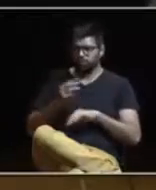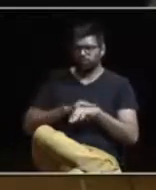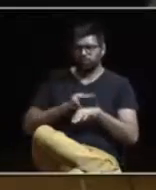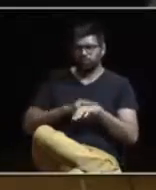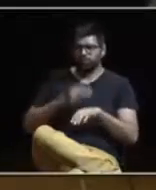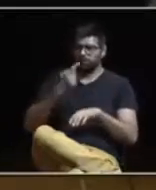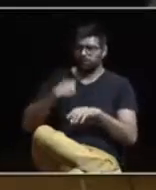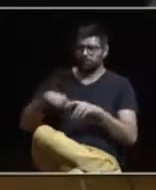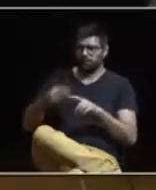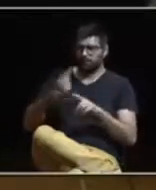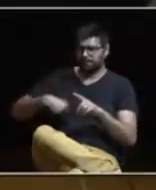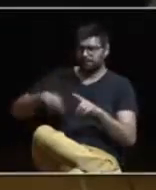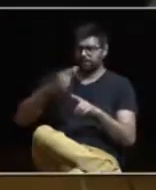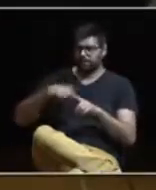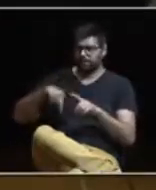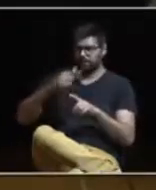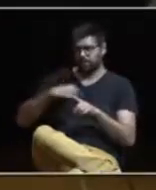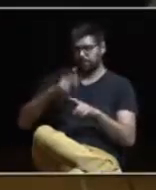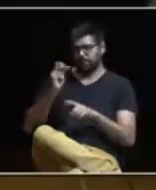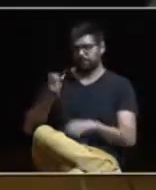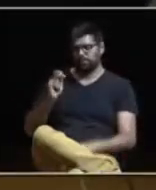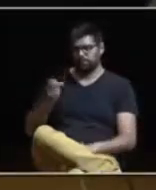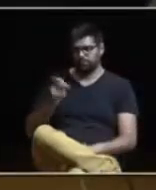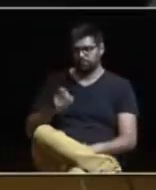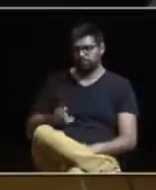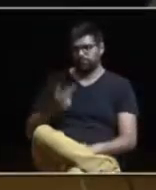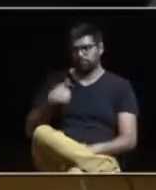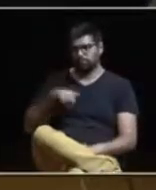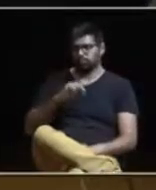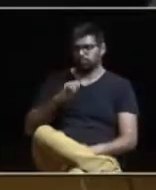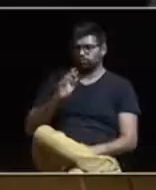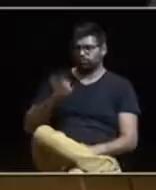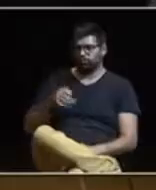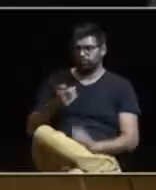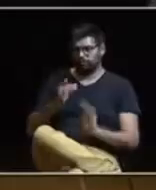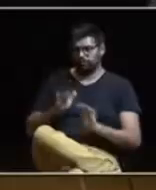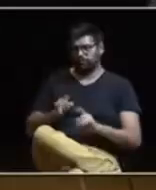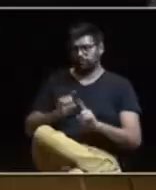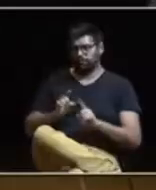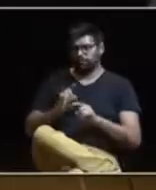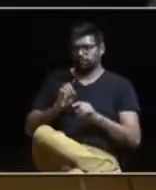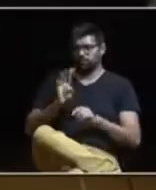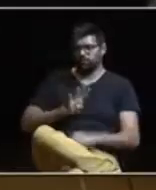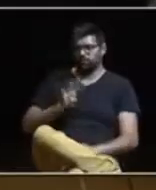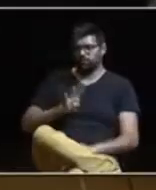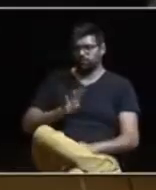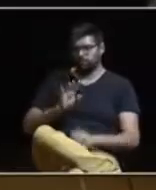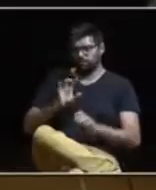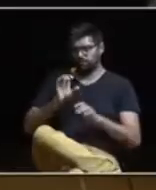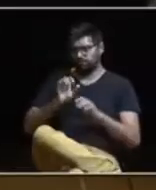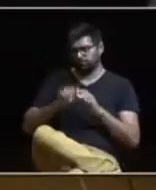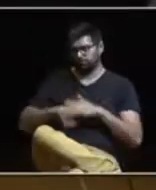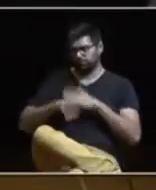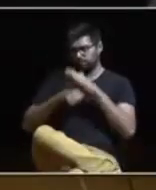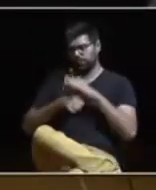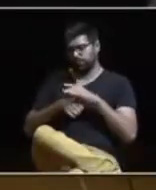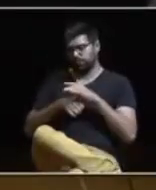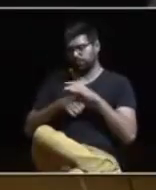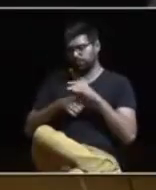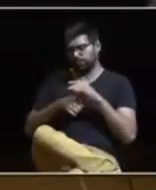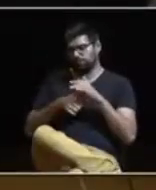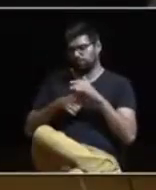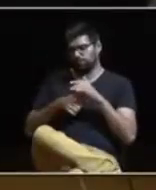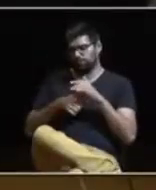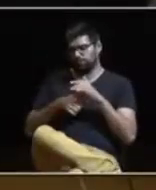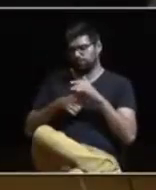Executivo nos foi dando ao longo dos anos. Mas infelizmente não ficamos por aqui. Lisboa é a quarta capital mais impremiabilizada da Europa, com